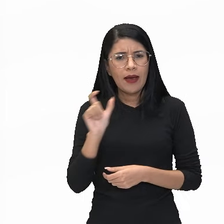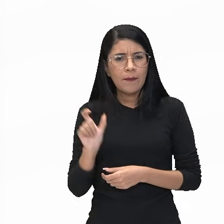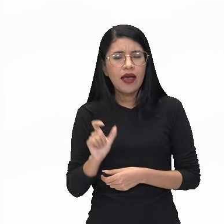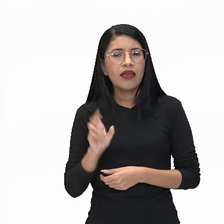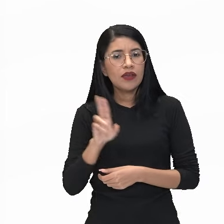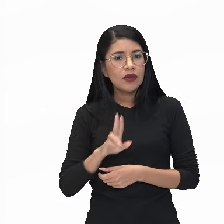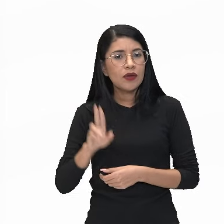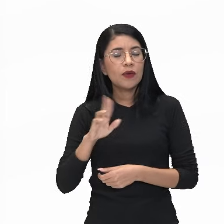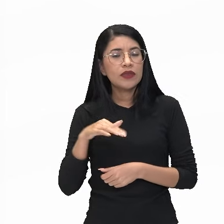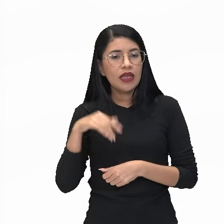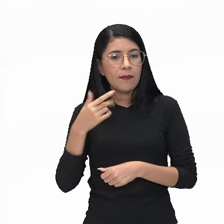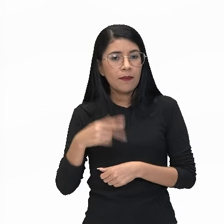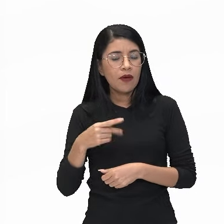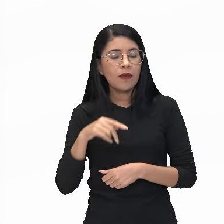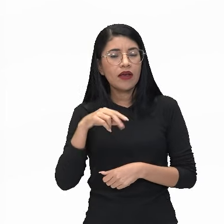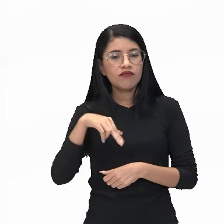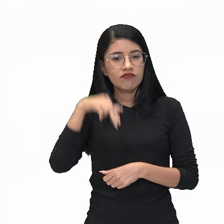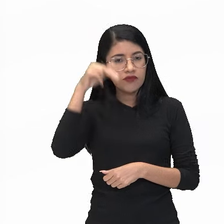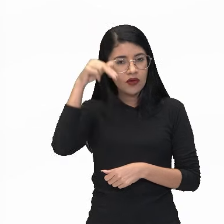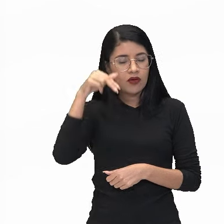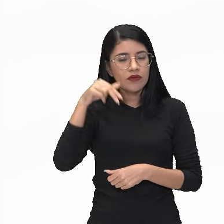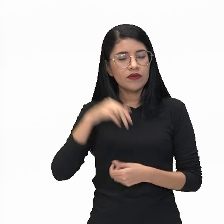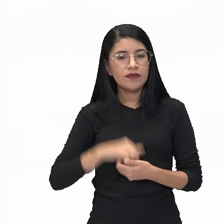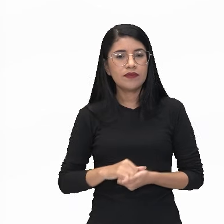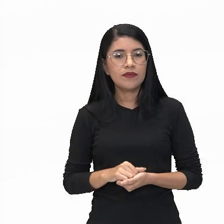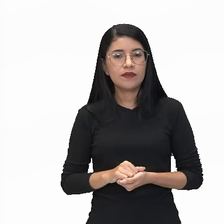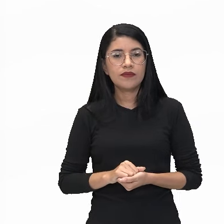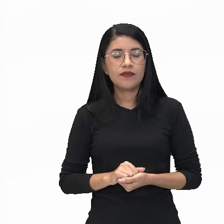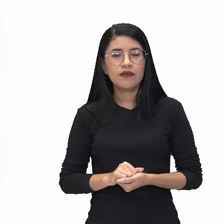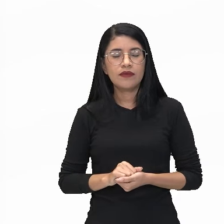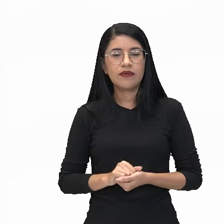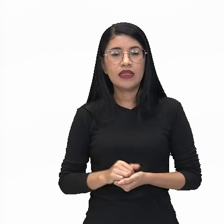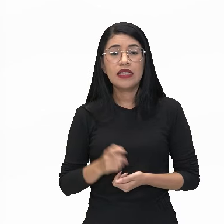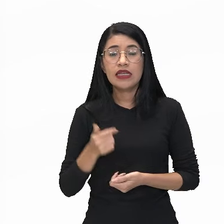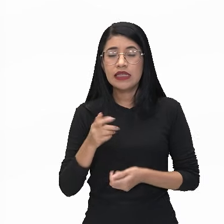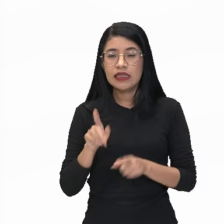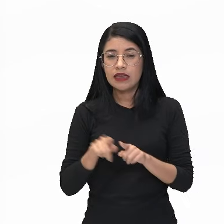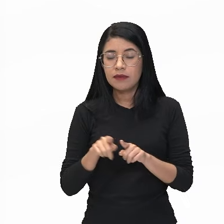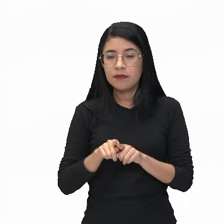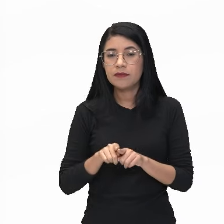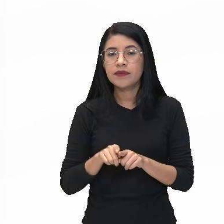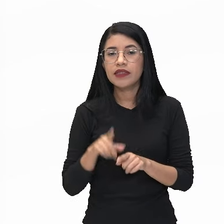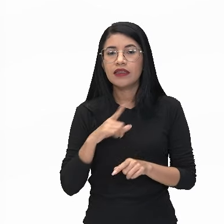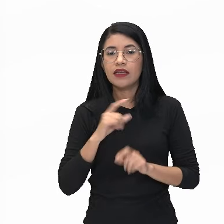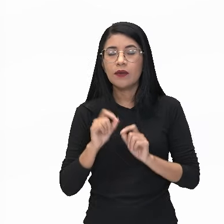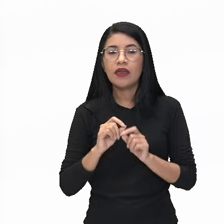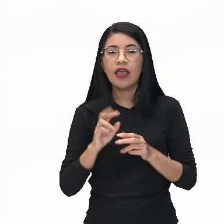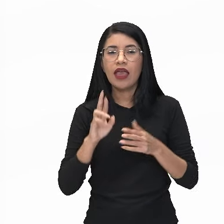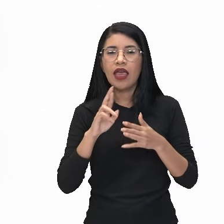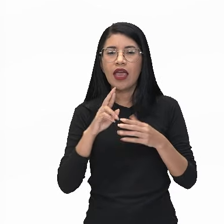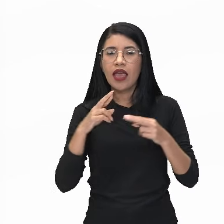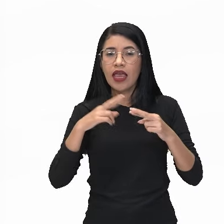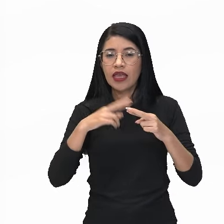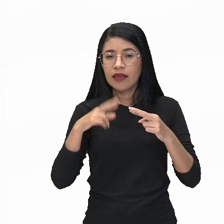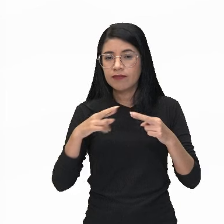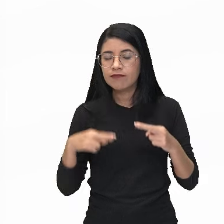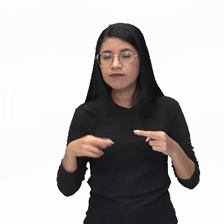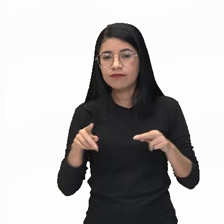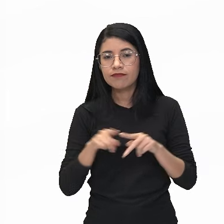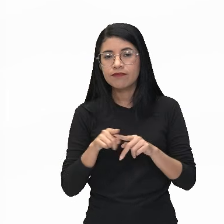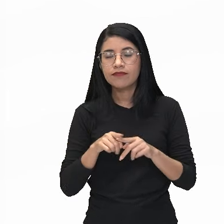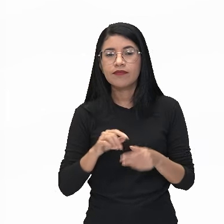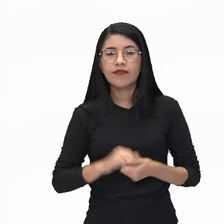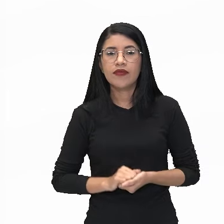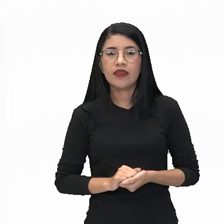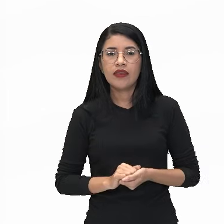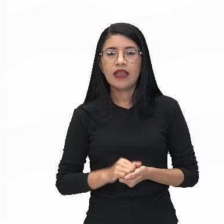utilizamos, que nós, nortistas, utilizamos. E quase sempre também nós temos rimas. Um